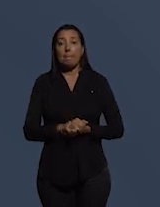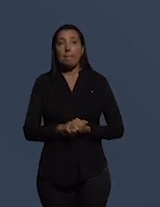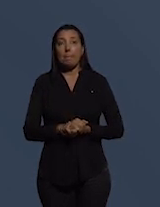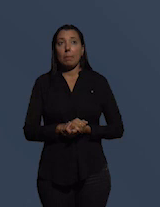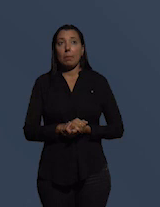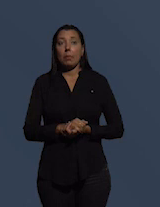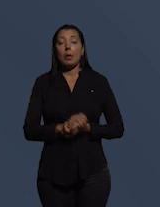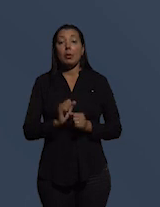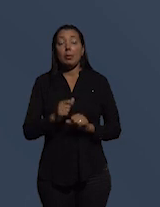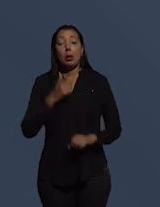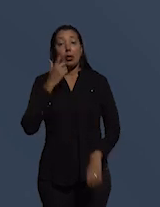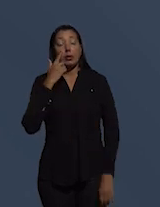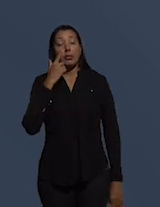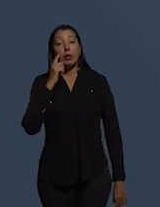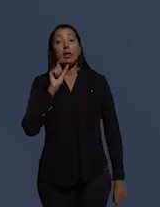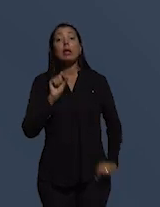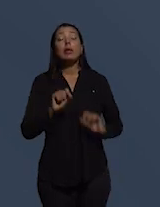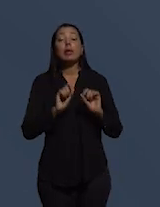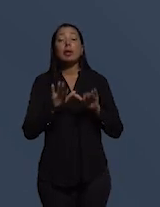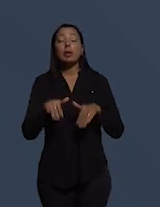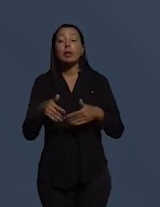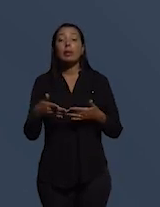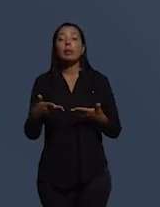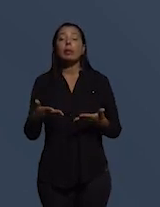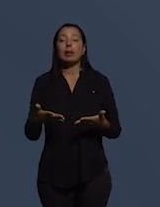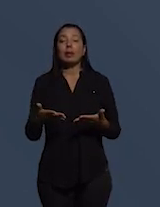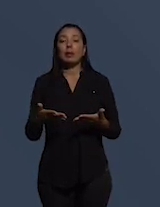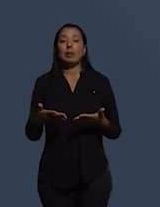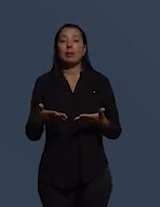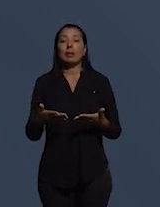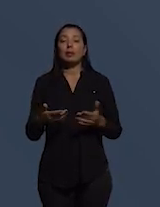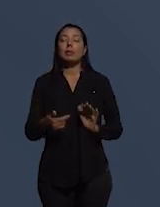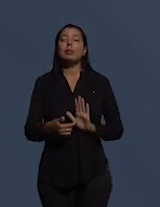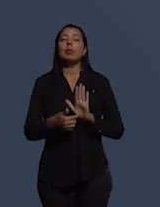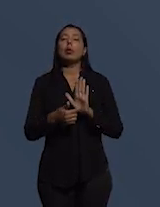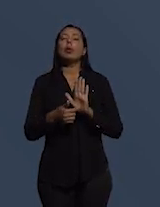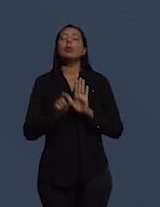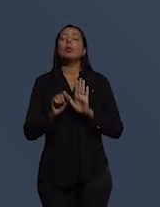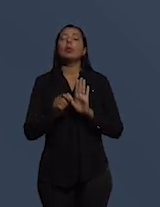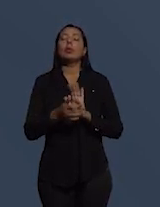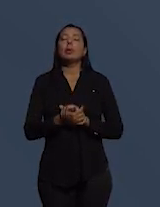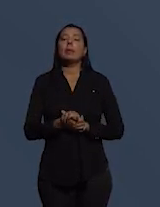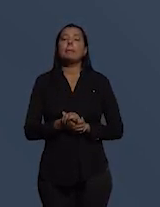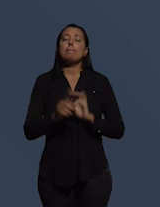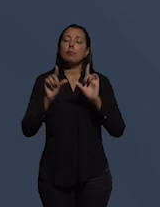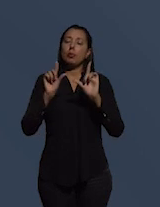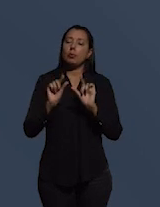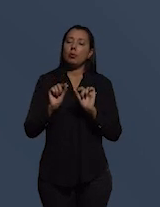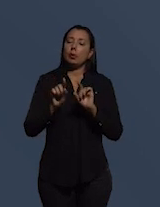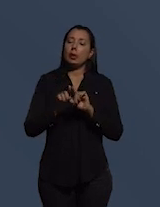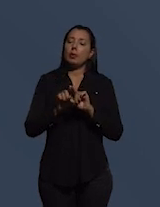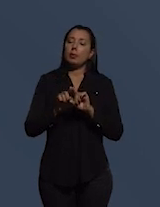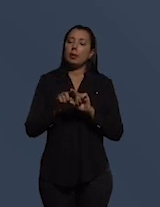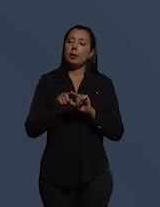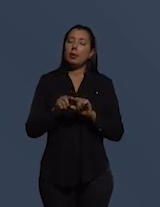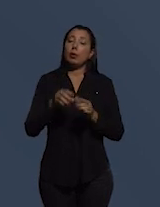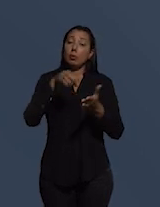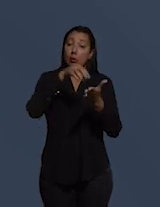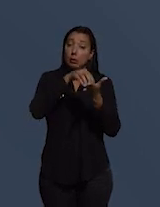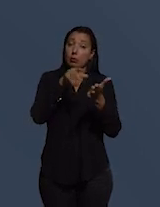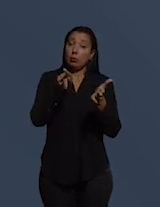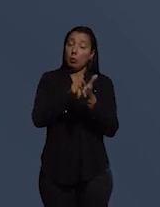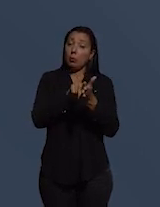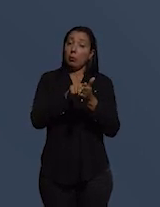se pode ver é que quando a transparência diminui a concentração de poder e